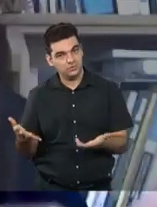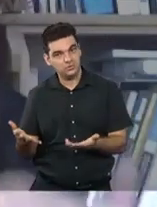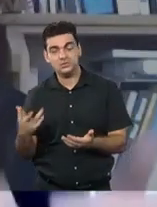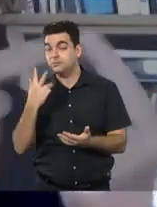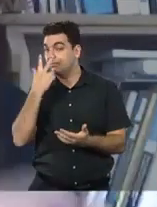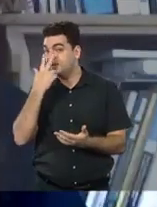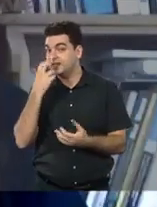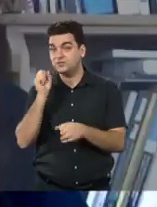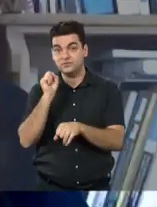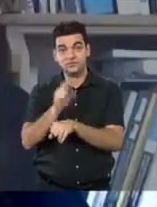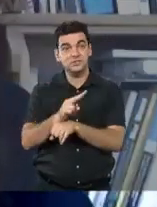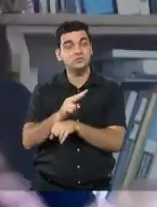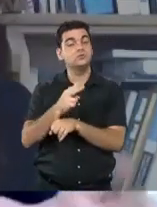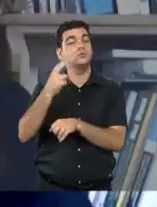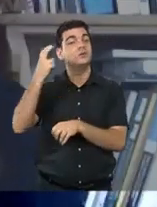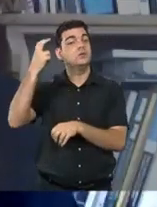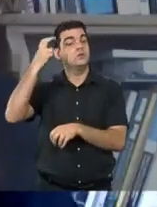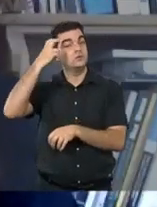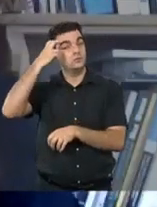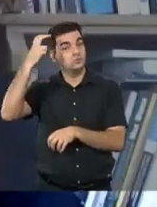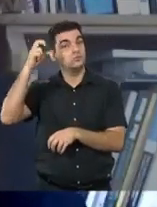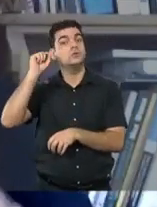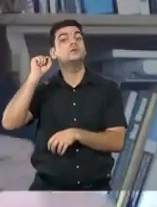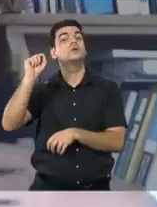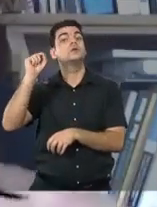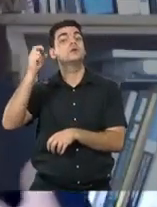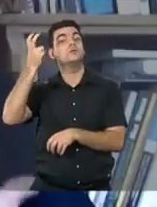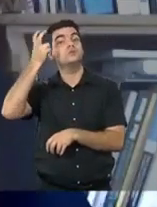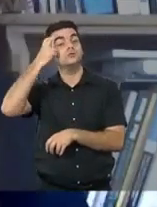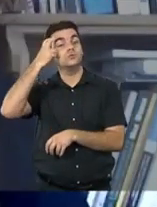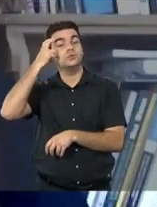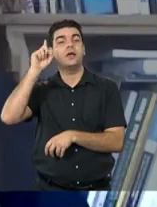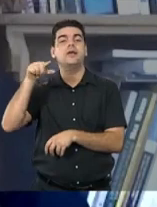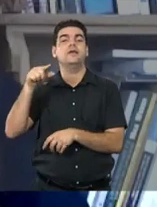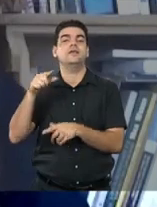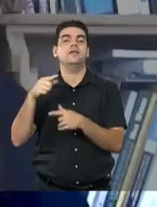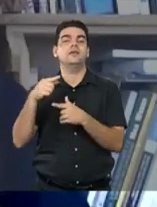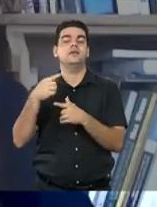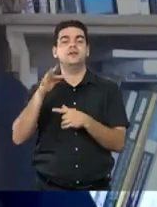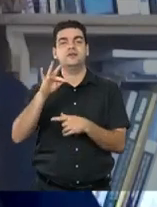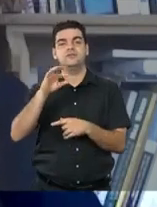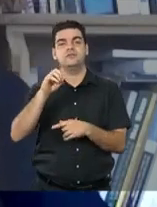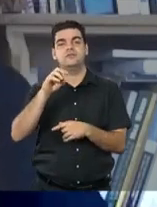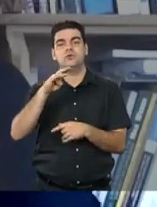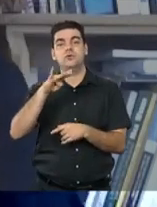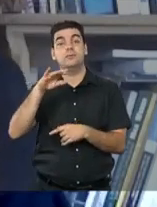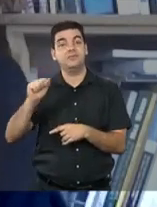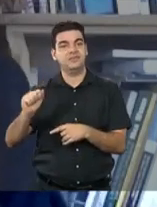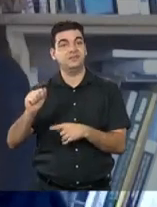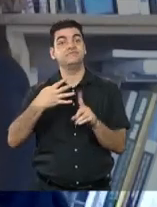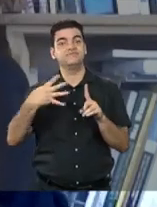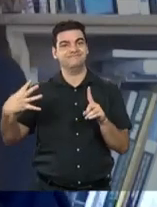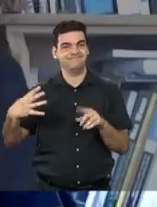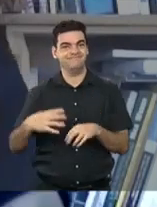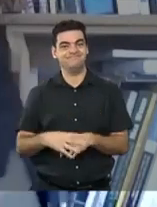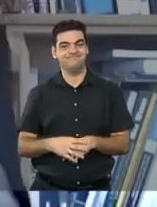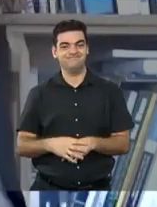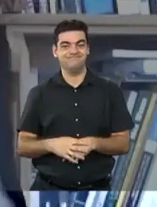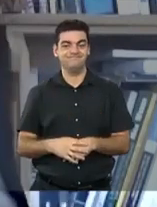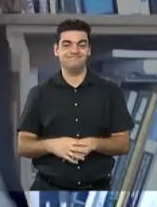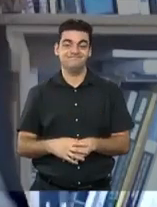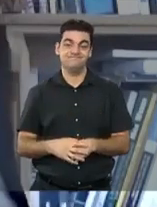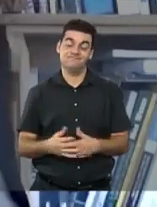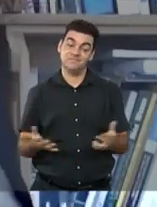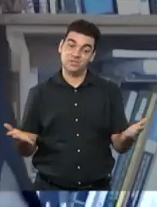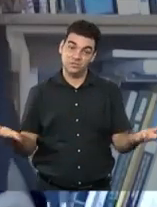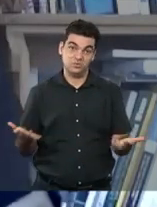cultural, chamado de transfobia. Então, para simplificar, não é se trata coragem, é para necessidade de sobrevivência, fazendo